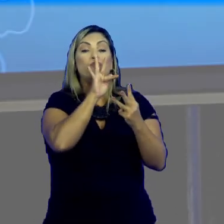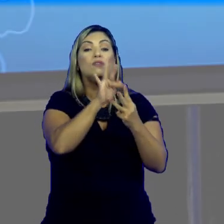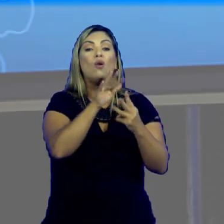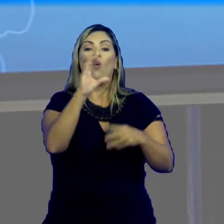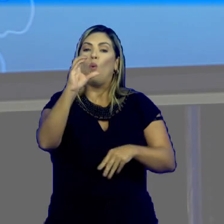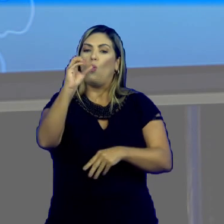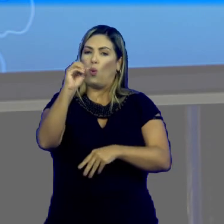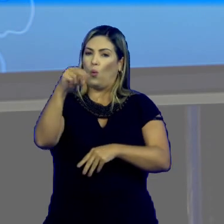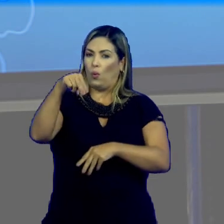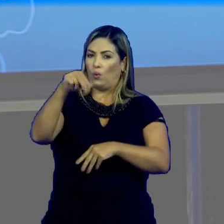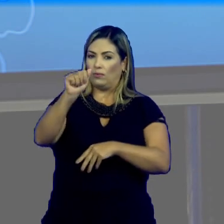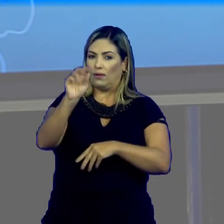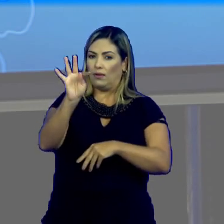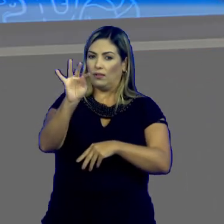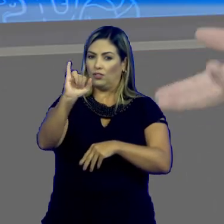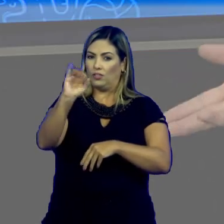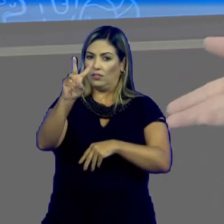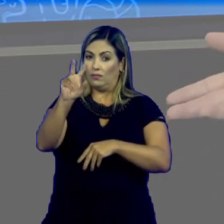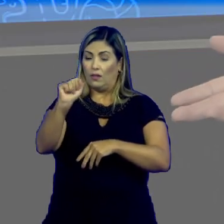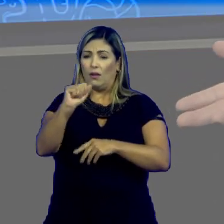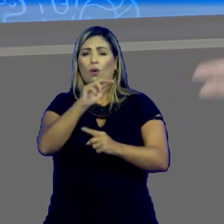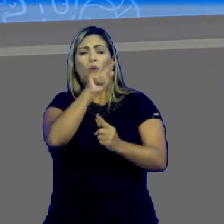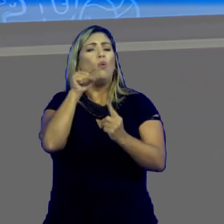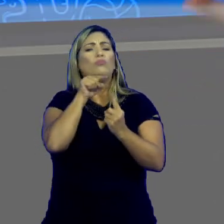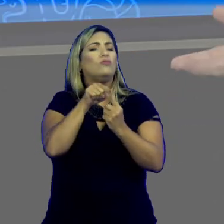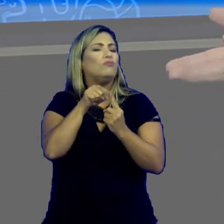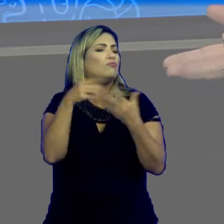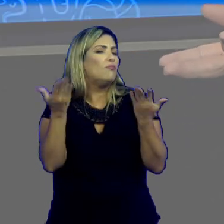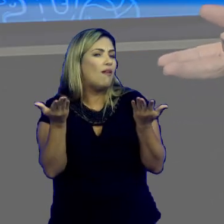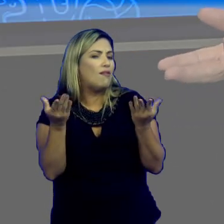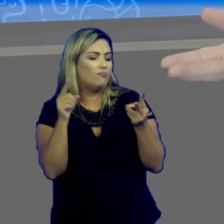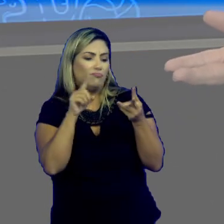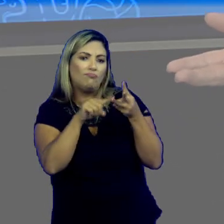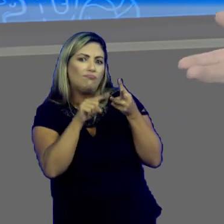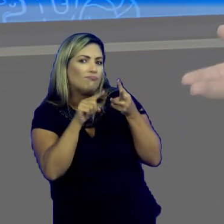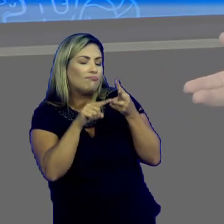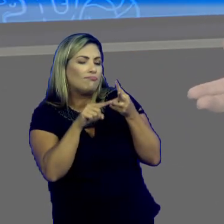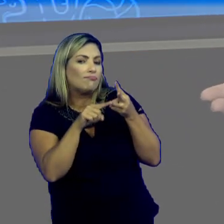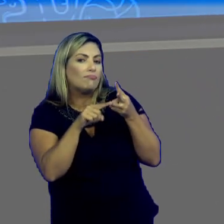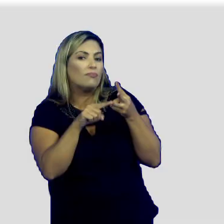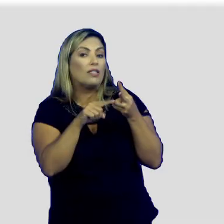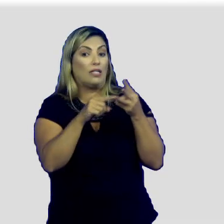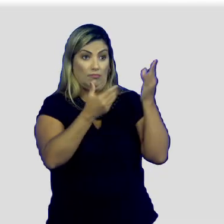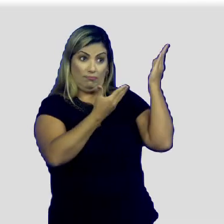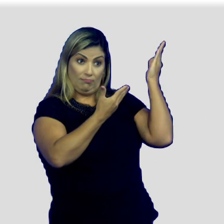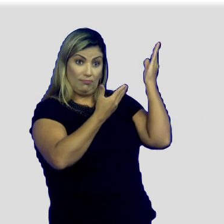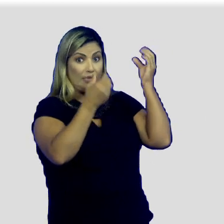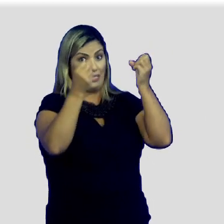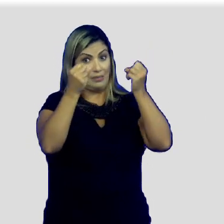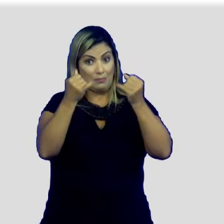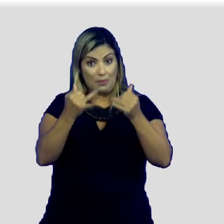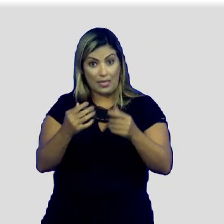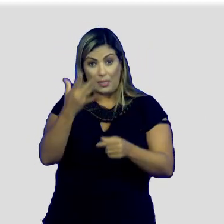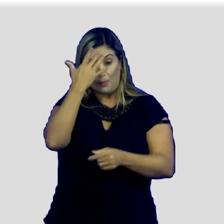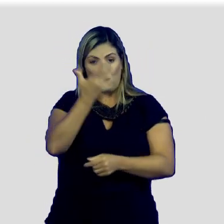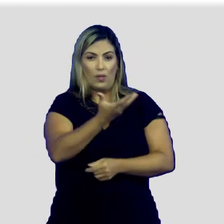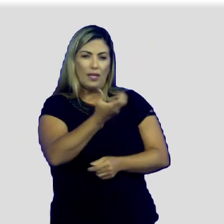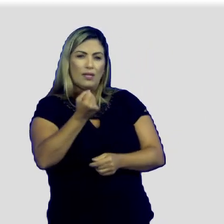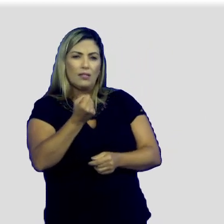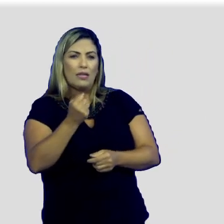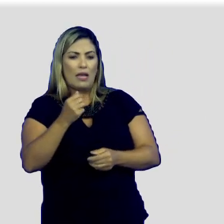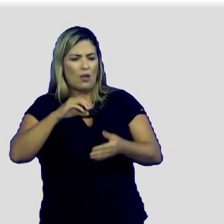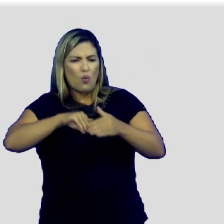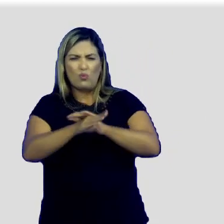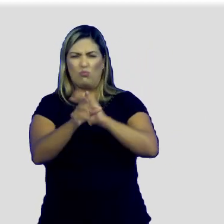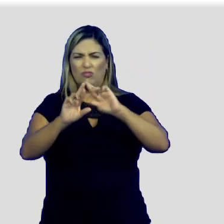conativa. Qual é a finalidade, qual o objetivo dessa função? Fazer com que os receptores mudem